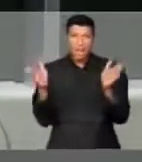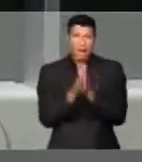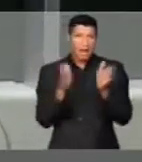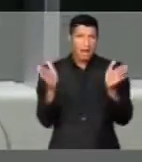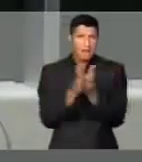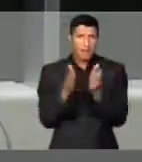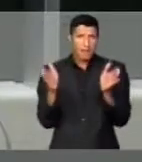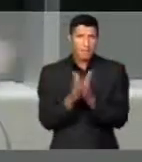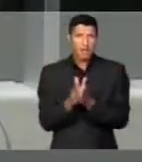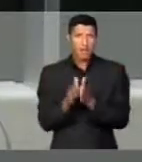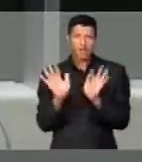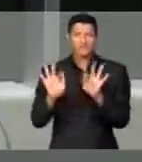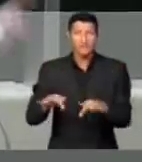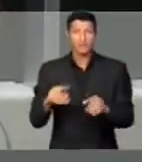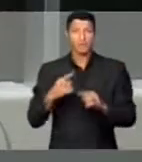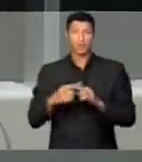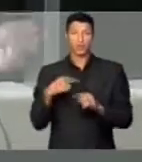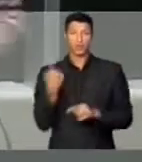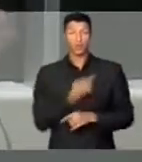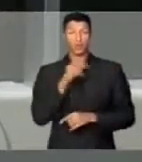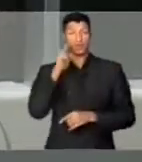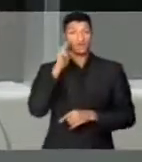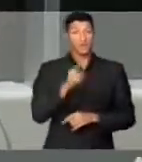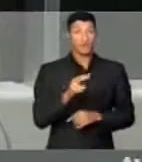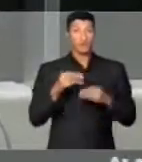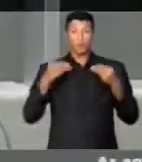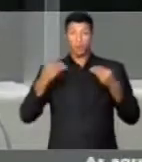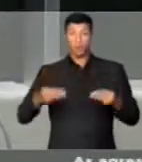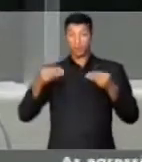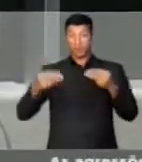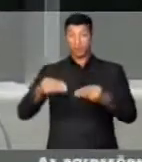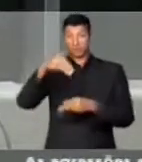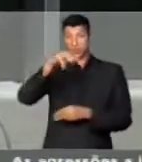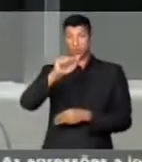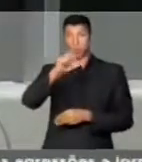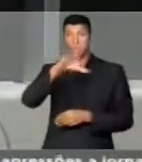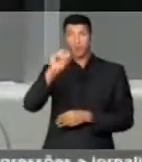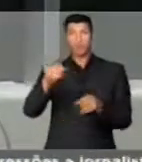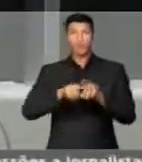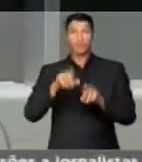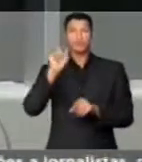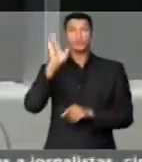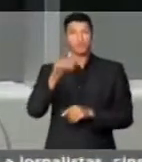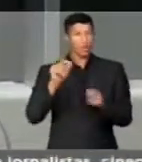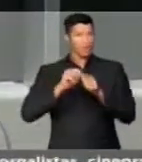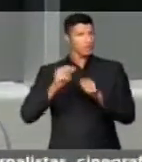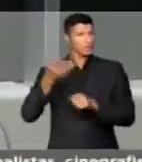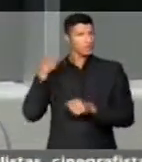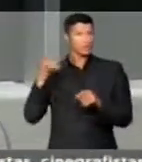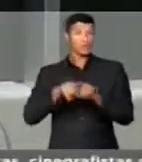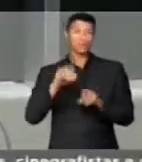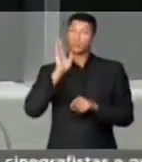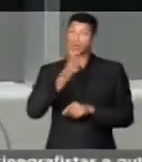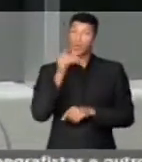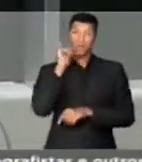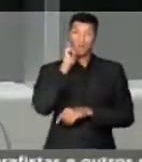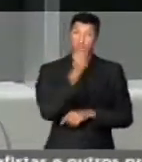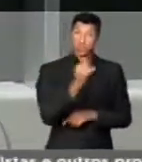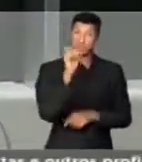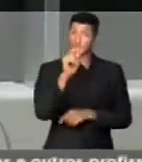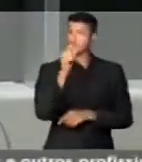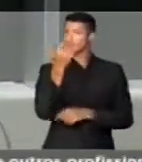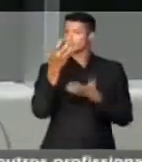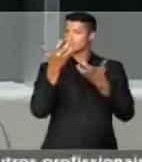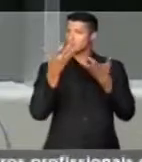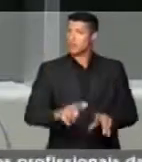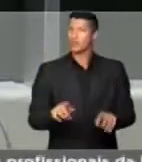porque nós vimos do ministro Marco Aurélio, e o que foi feito, ele disse que ele